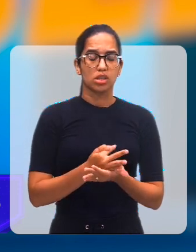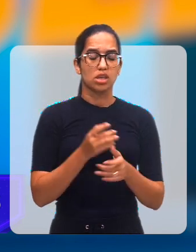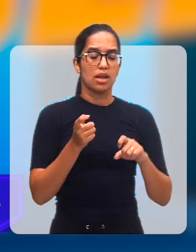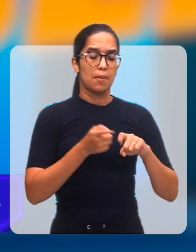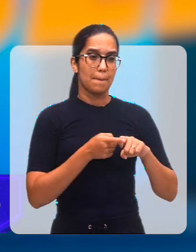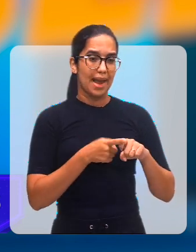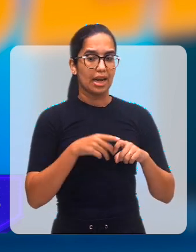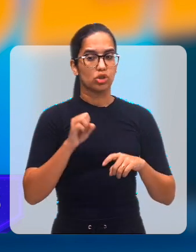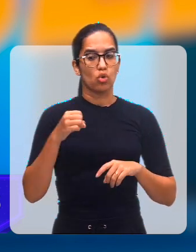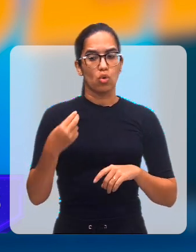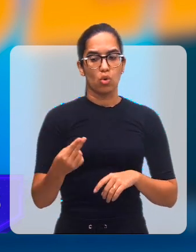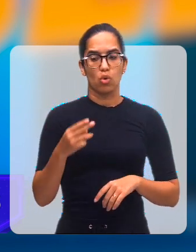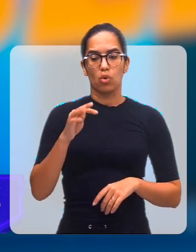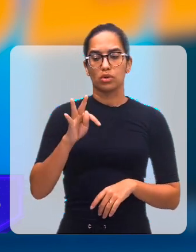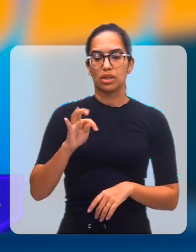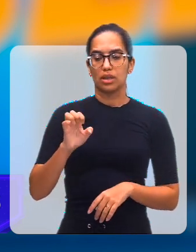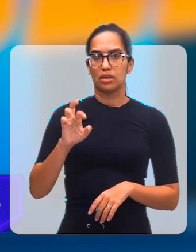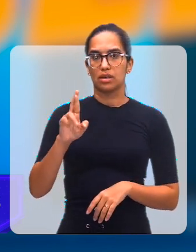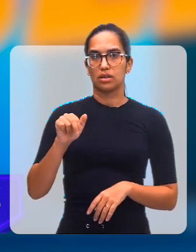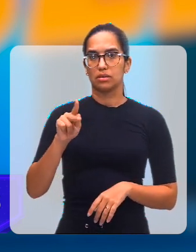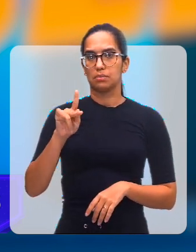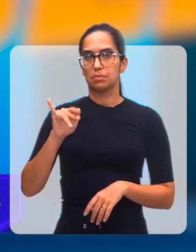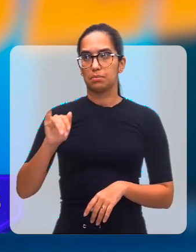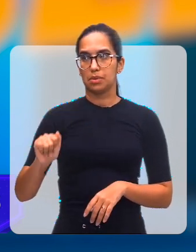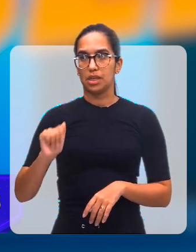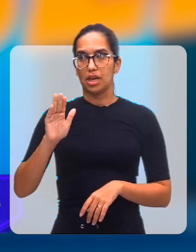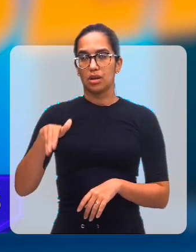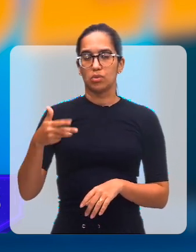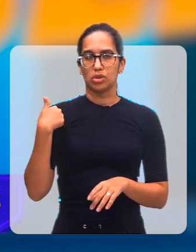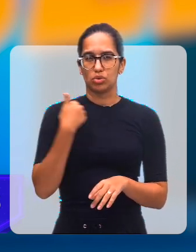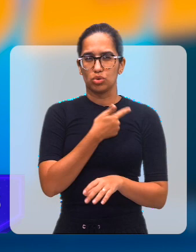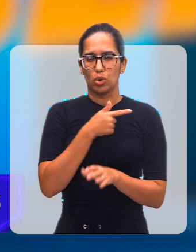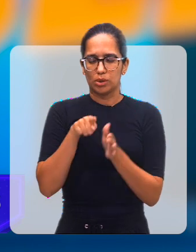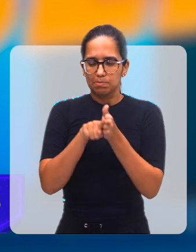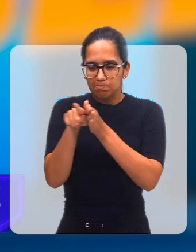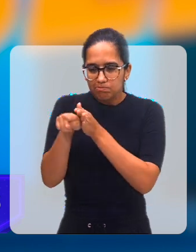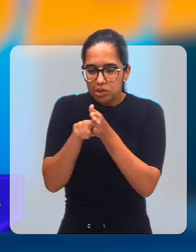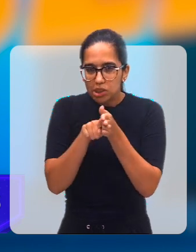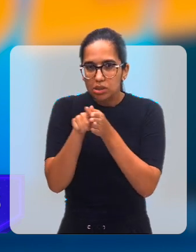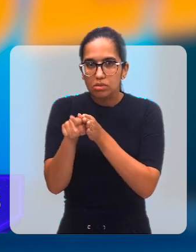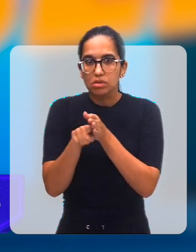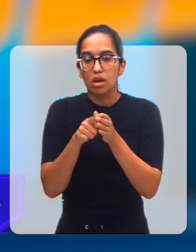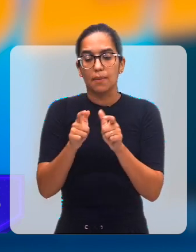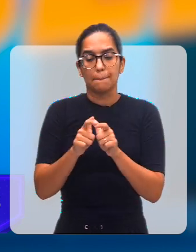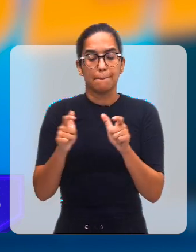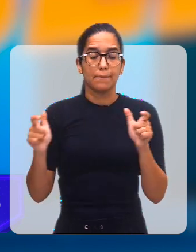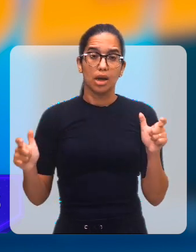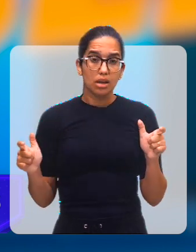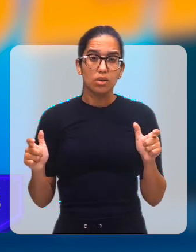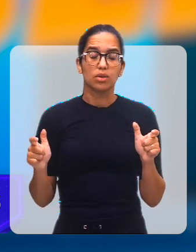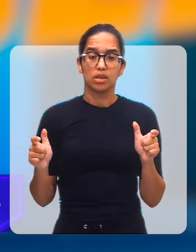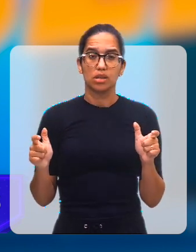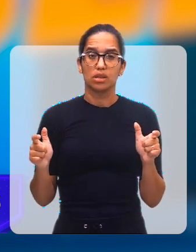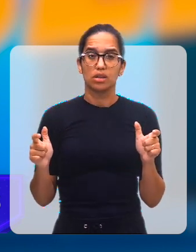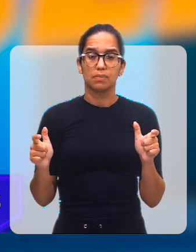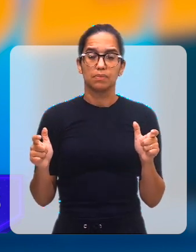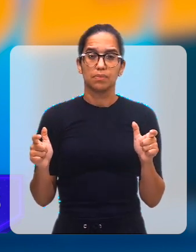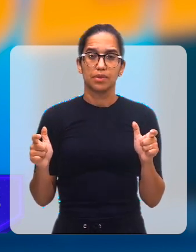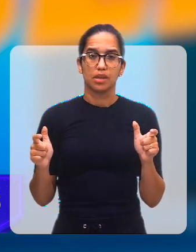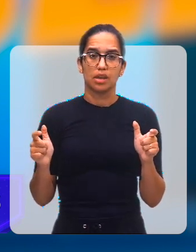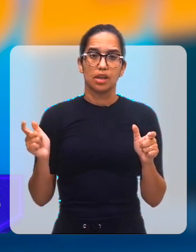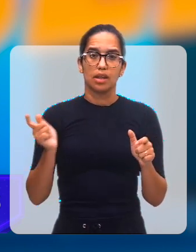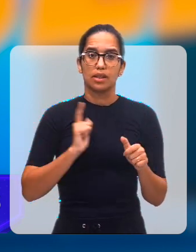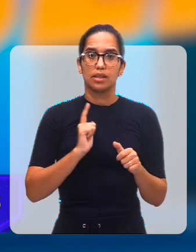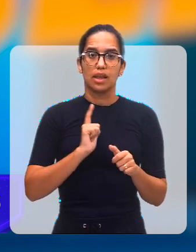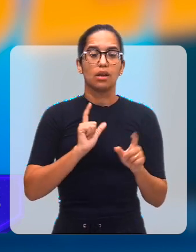ou no atendimento médico, e quando nós vamos fazer uma avaliação mais apurada, a maioria dos